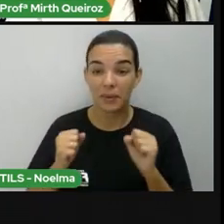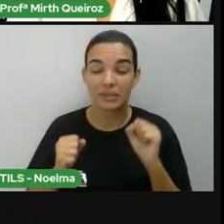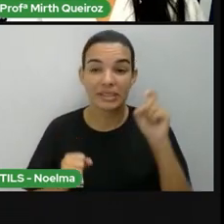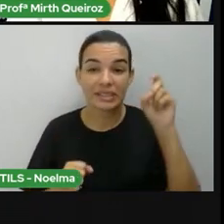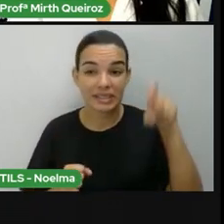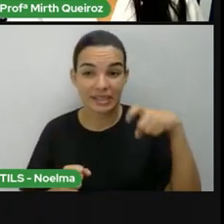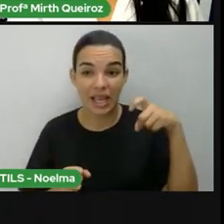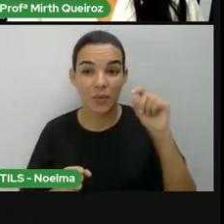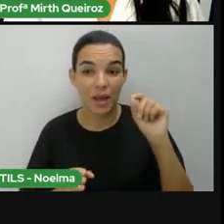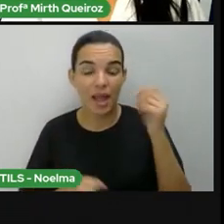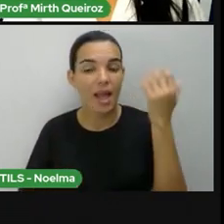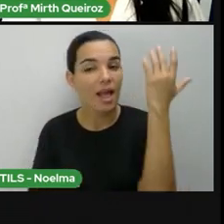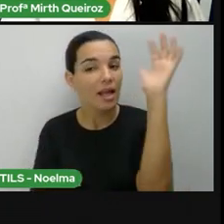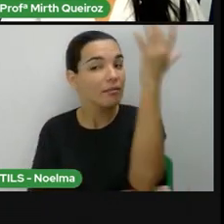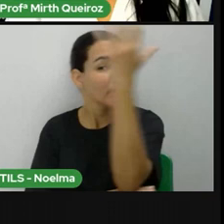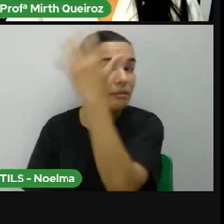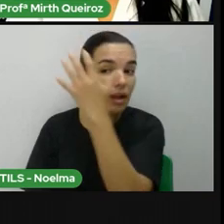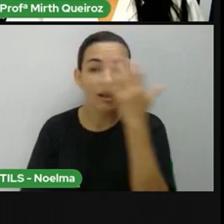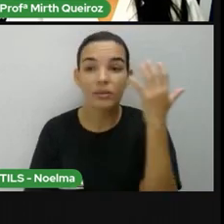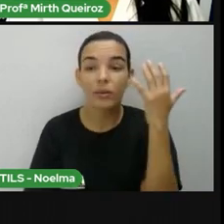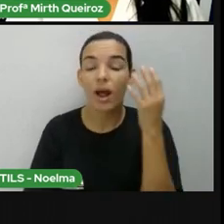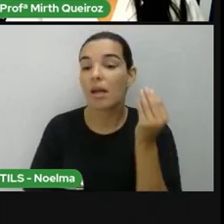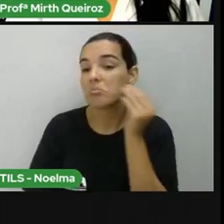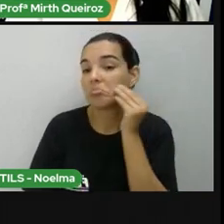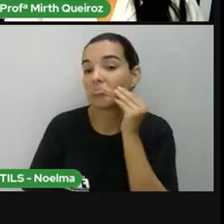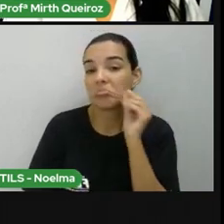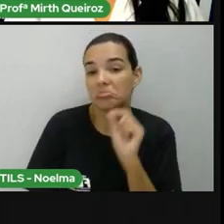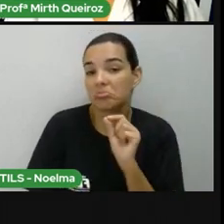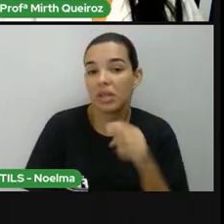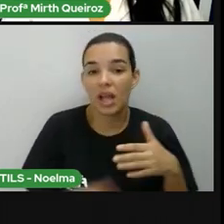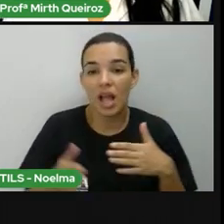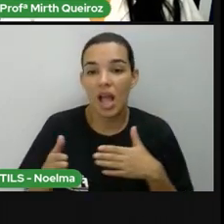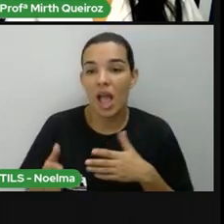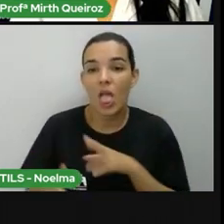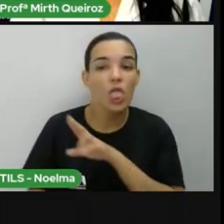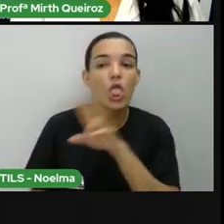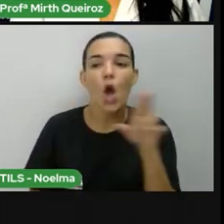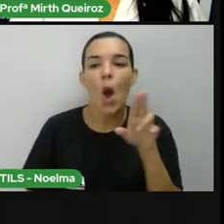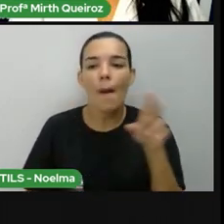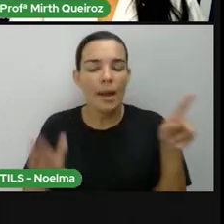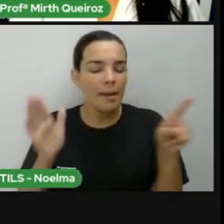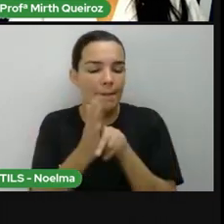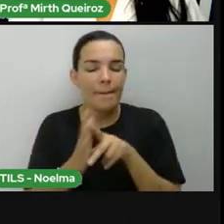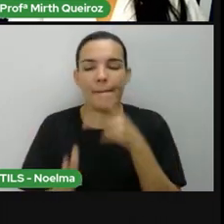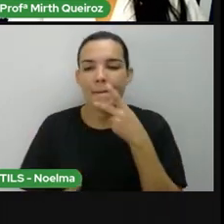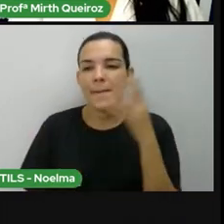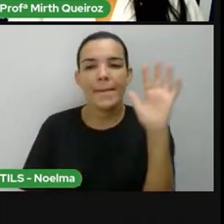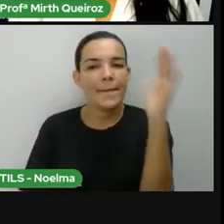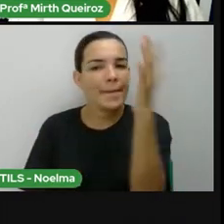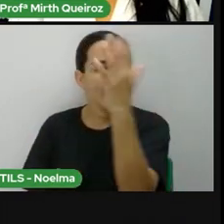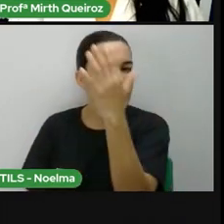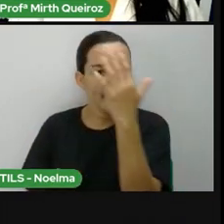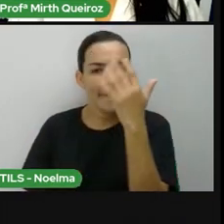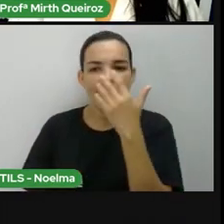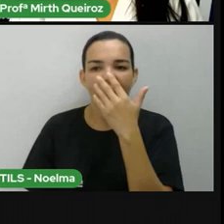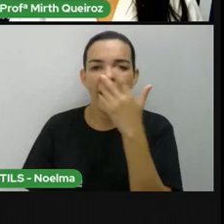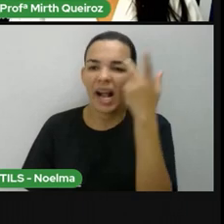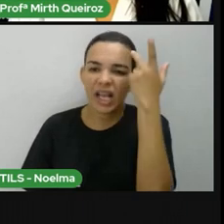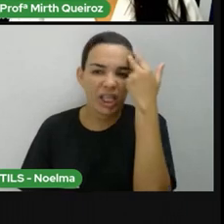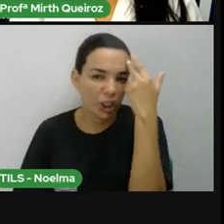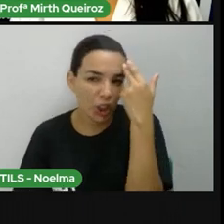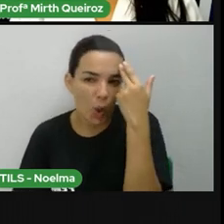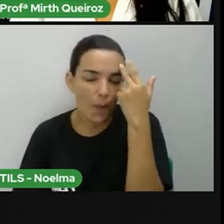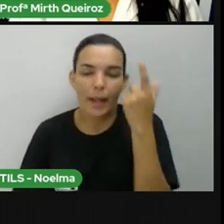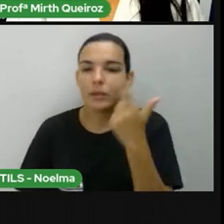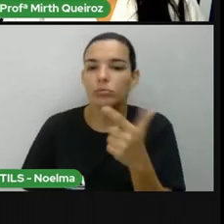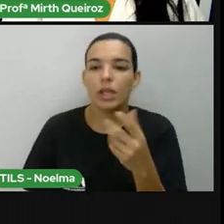limites artificiais. Os limites naturais, como o próprio nome indica, são aqueles que não foram estabelecidos